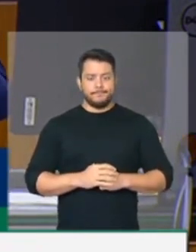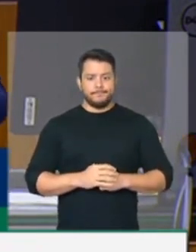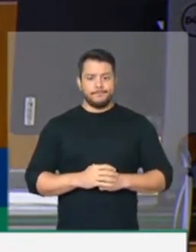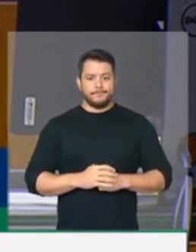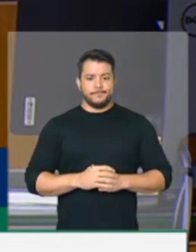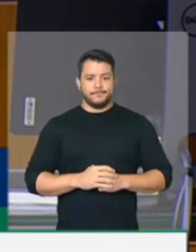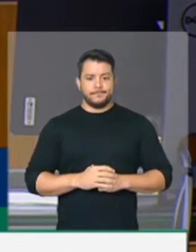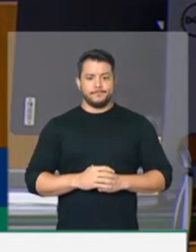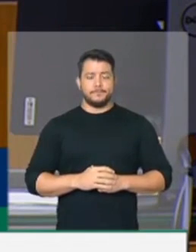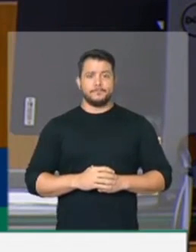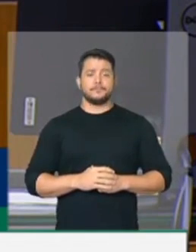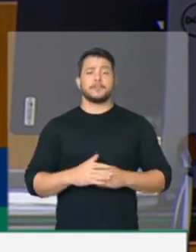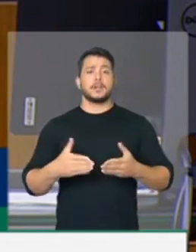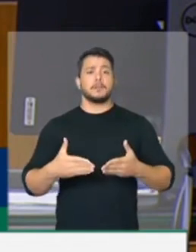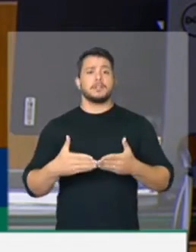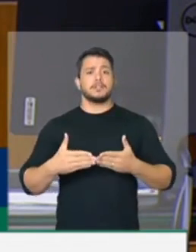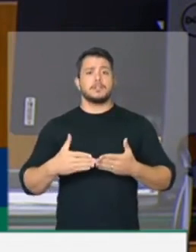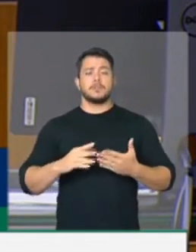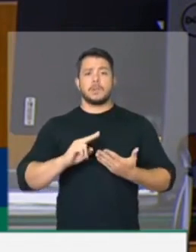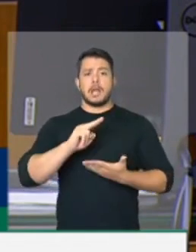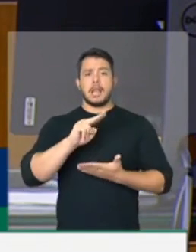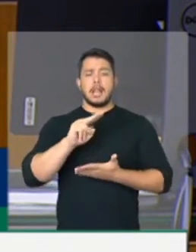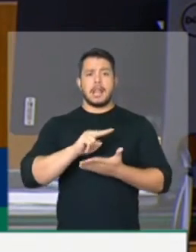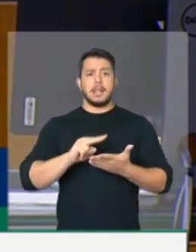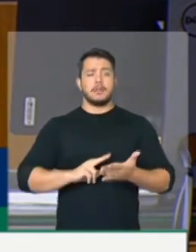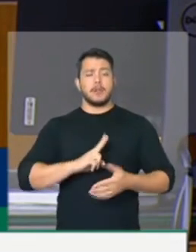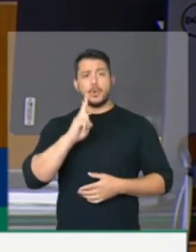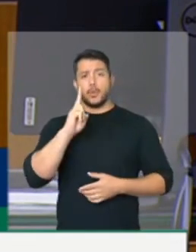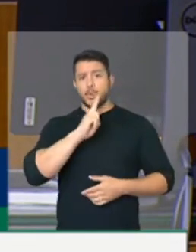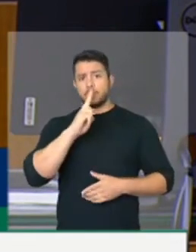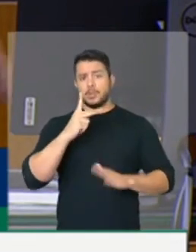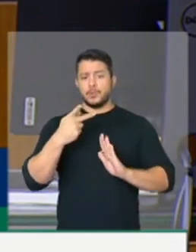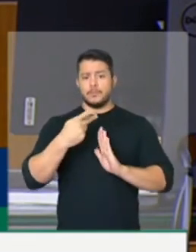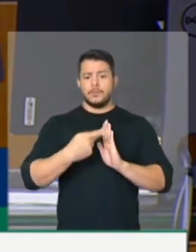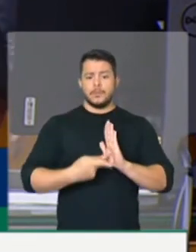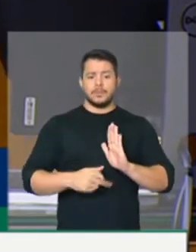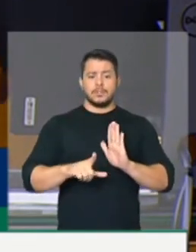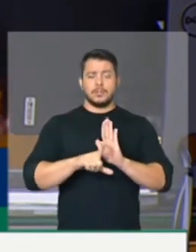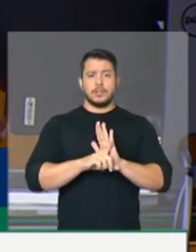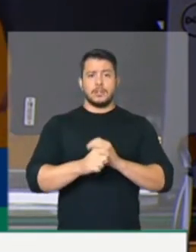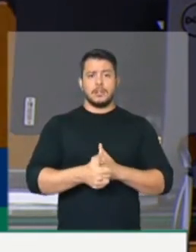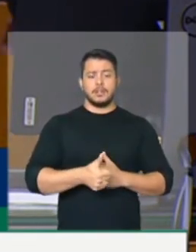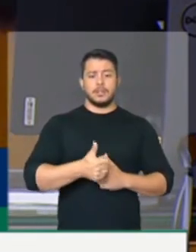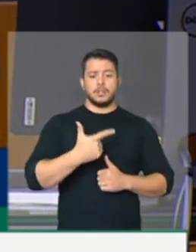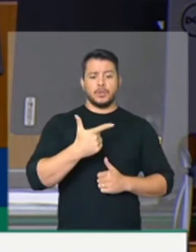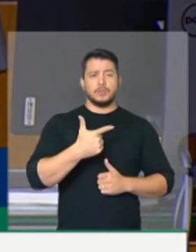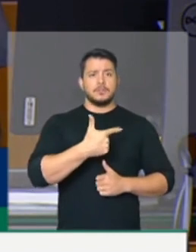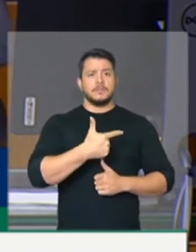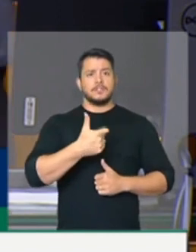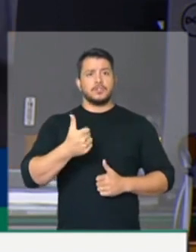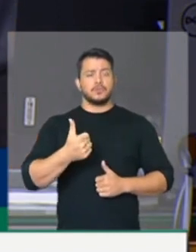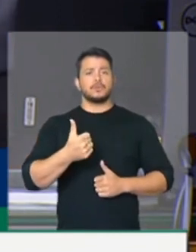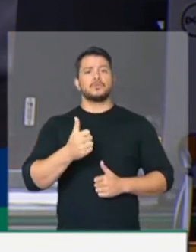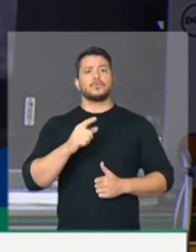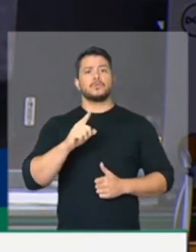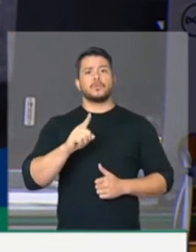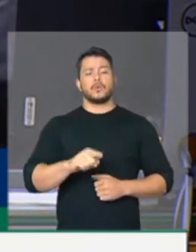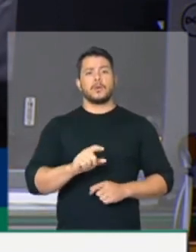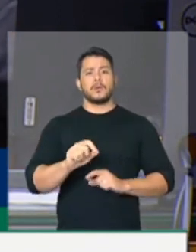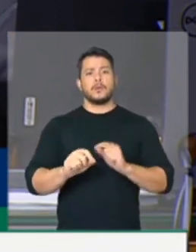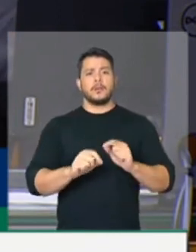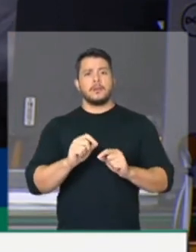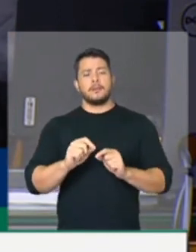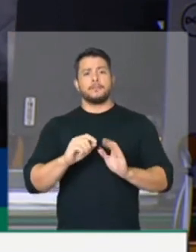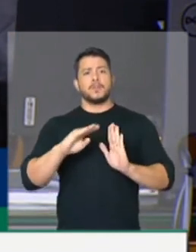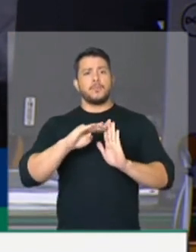regime de urgência na apreciação do projeto de lei 12.08.21, que cria o programa pró-pesquisa Covid-19 enquanto urar a emergência